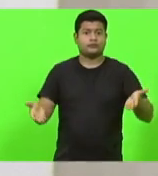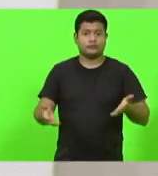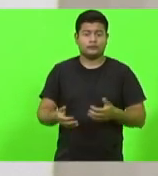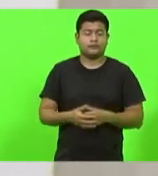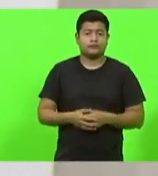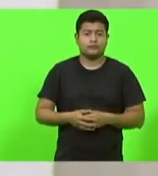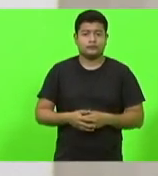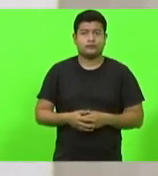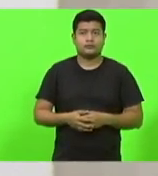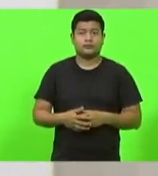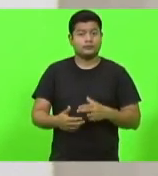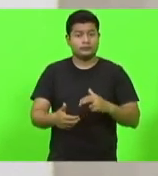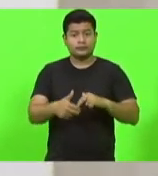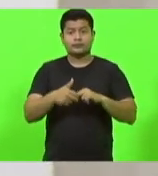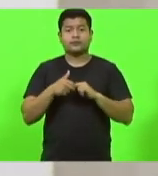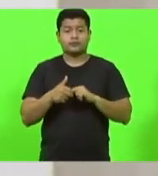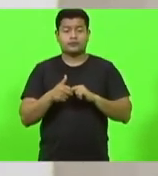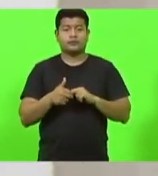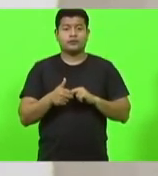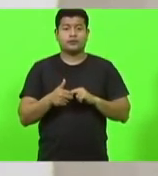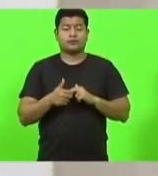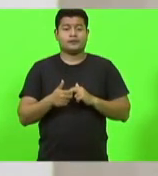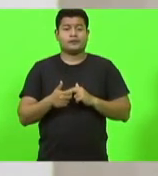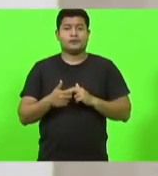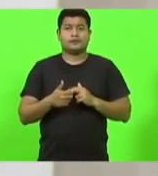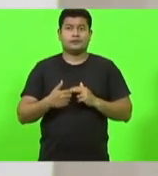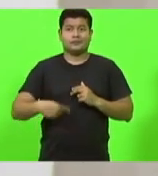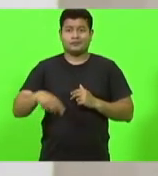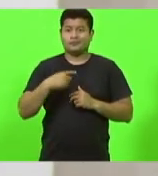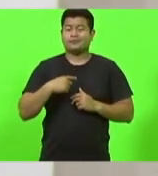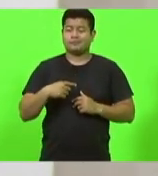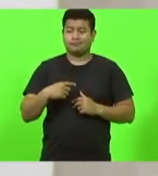portanto, vivendo a este age.